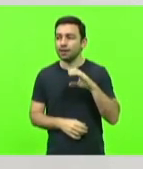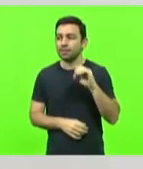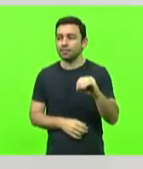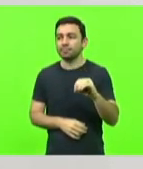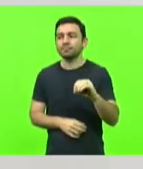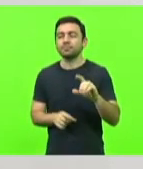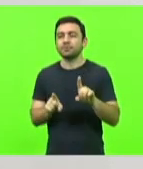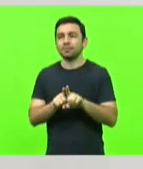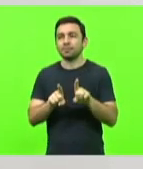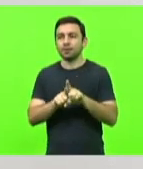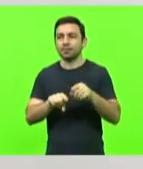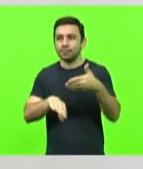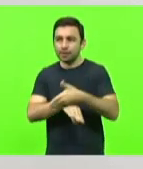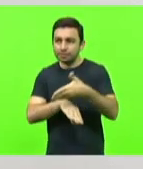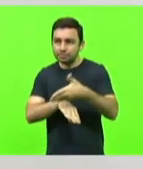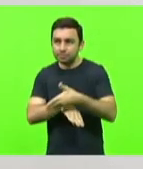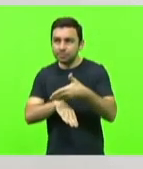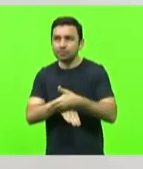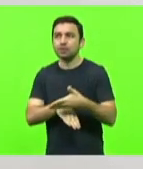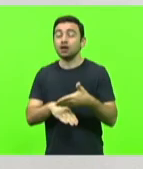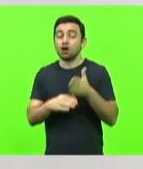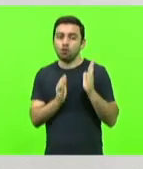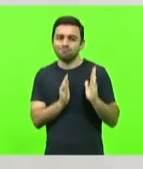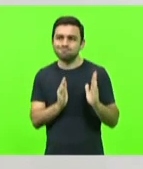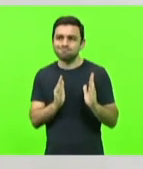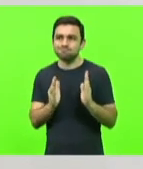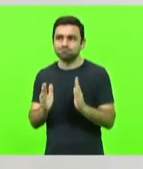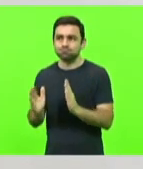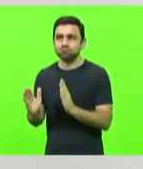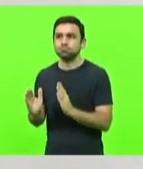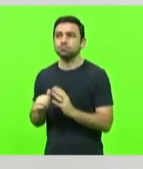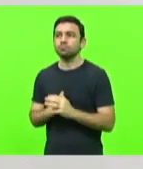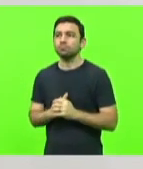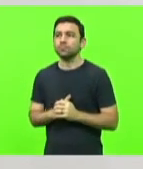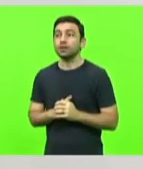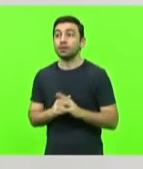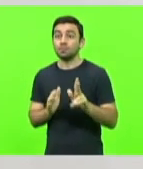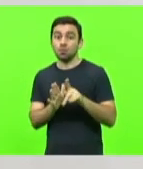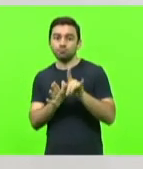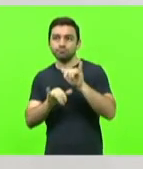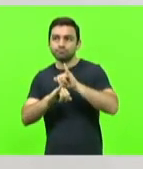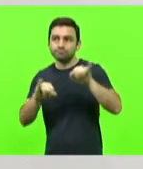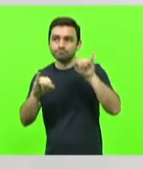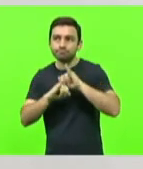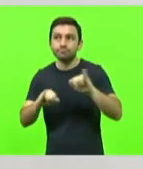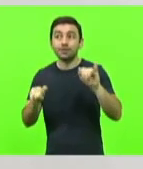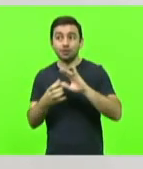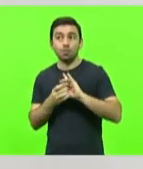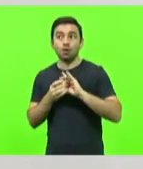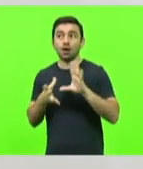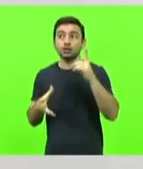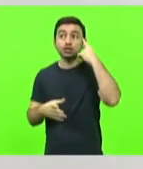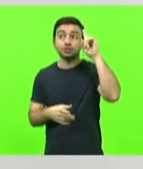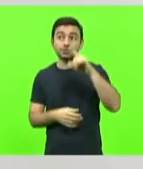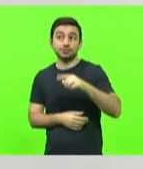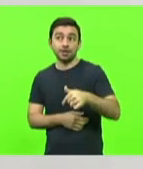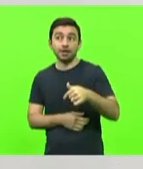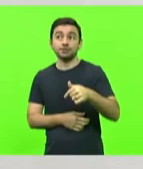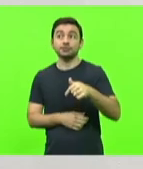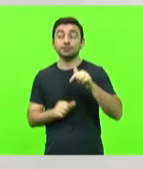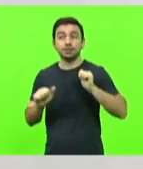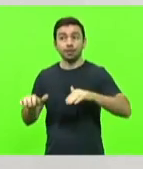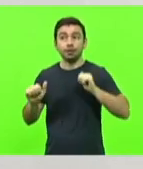participei ativamente na organização das manifestações democráticas do dia 7 de setembro,